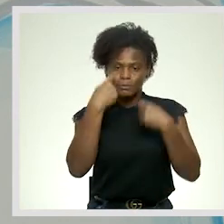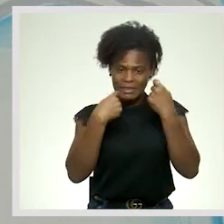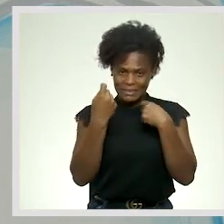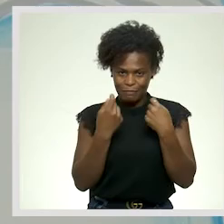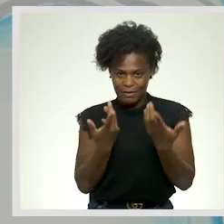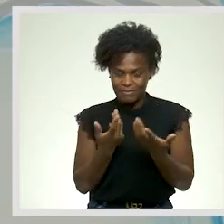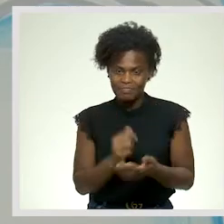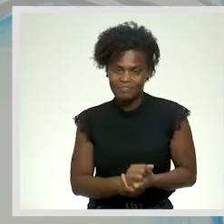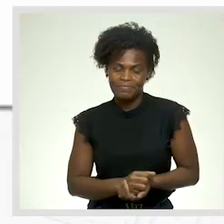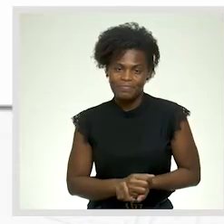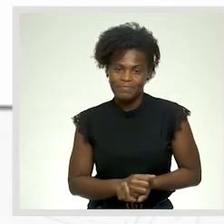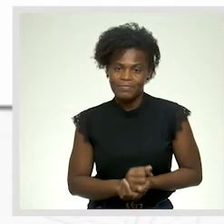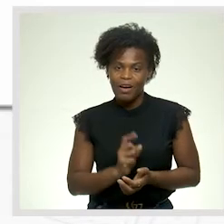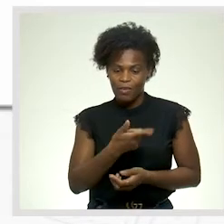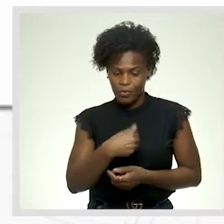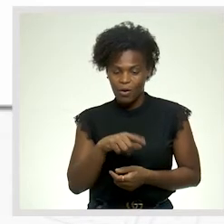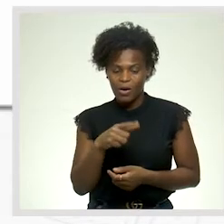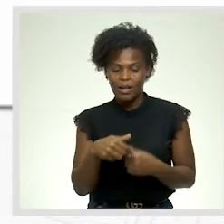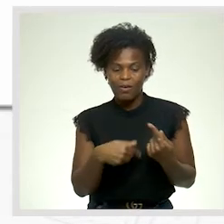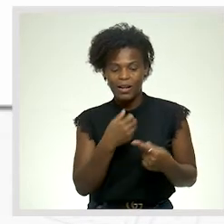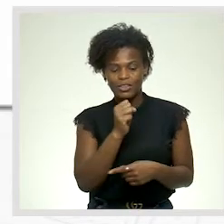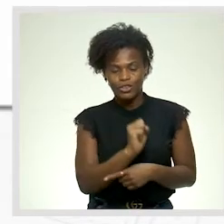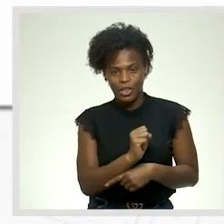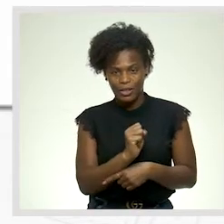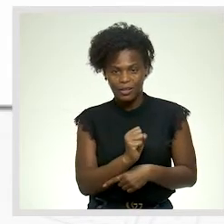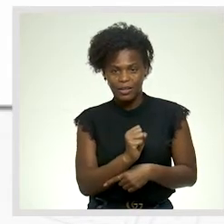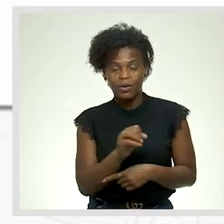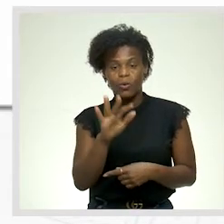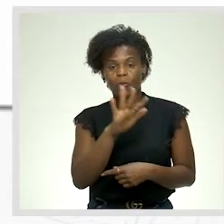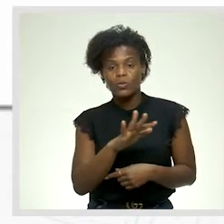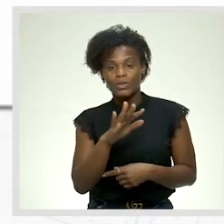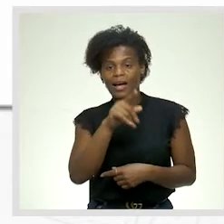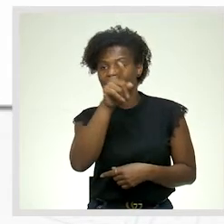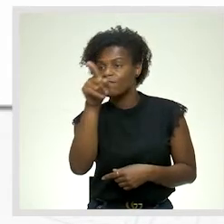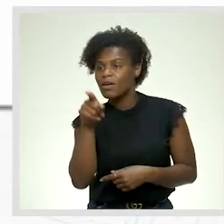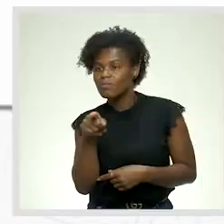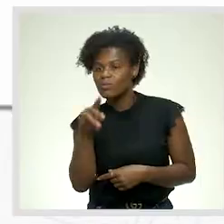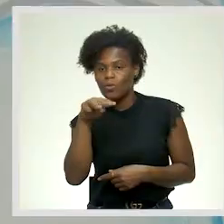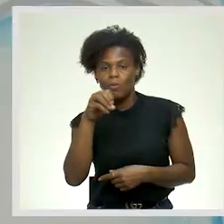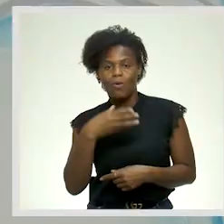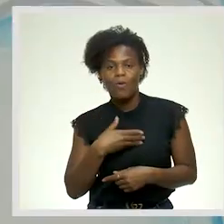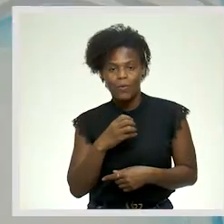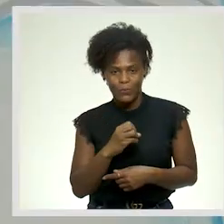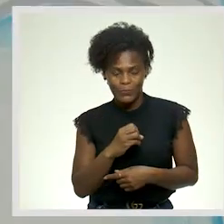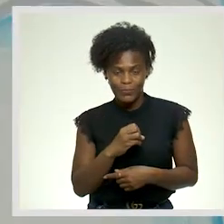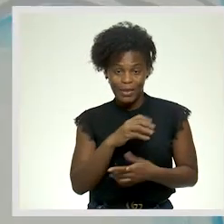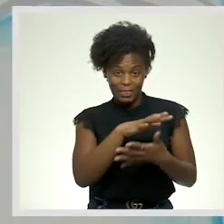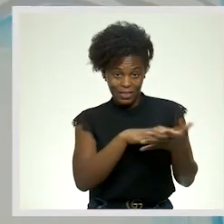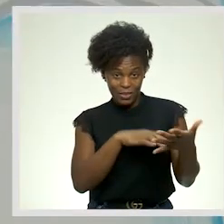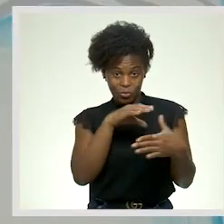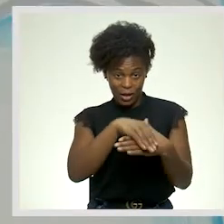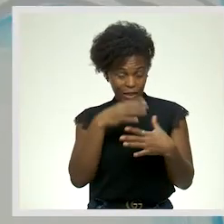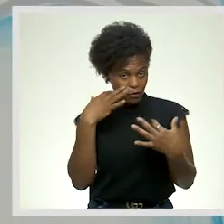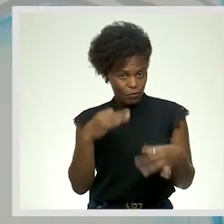Nós temos a linha G E uso de adverbio de modo O texto, carta informal